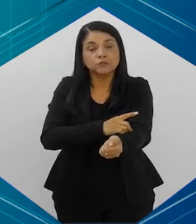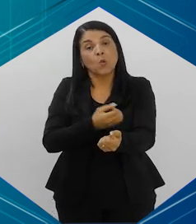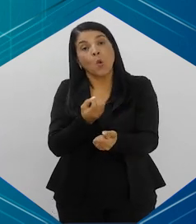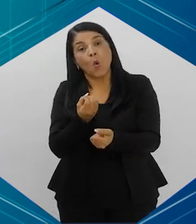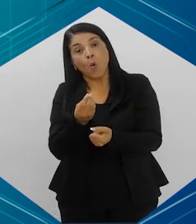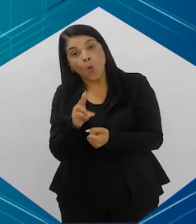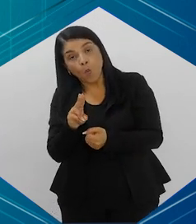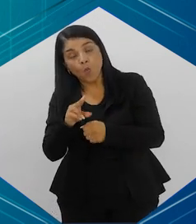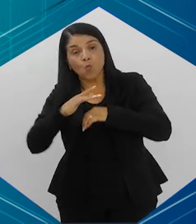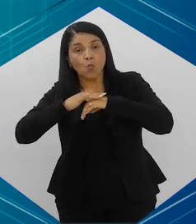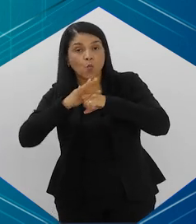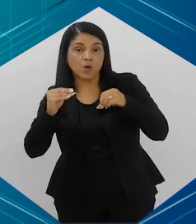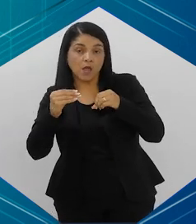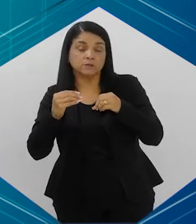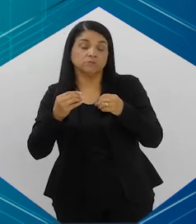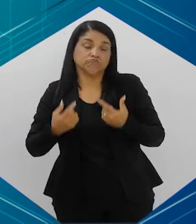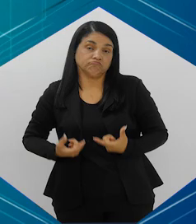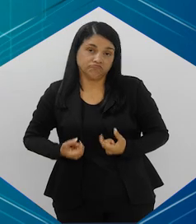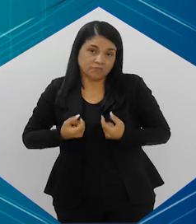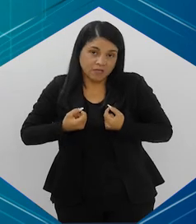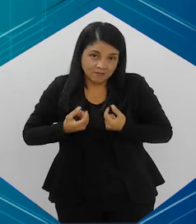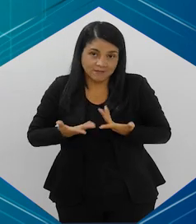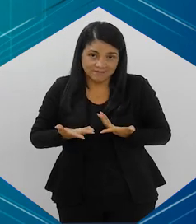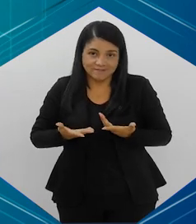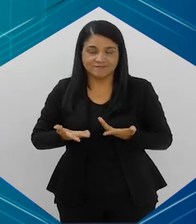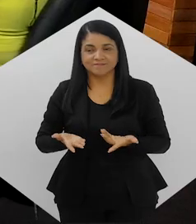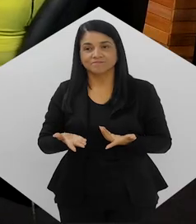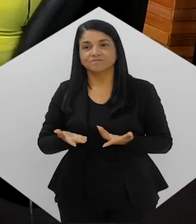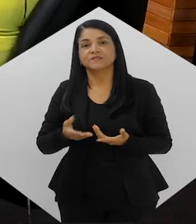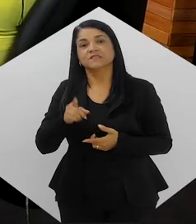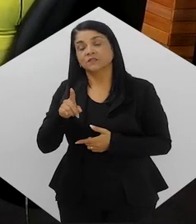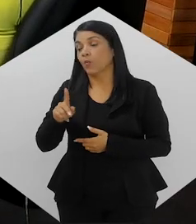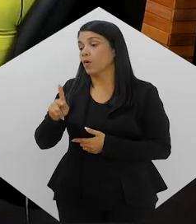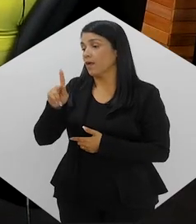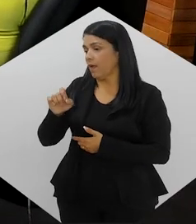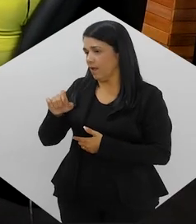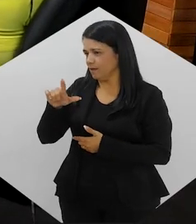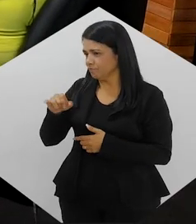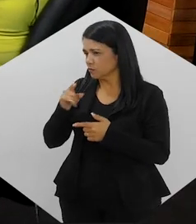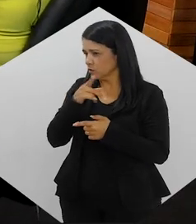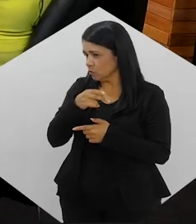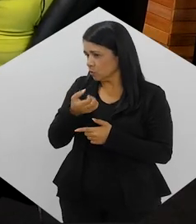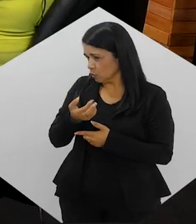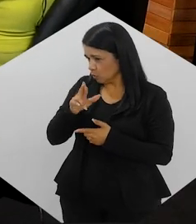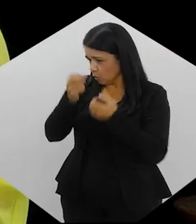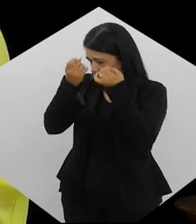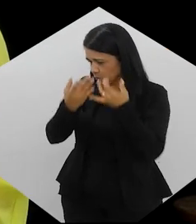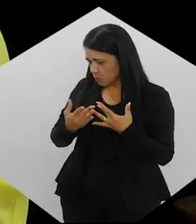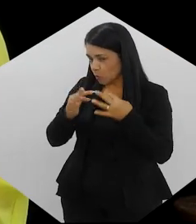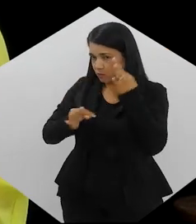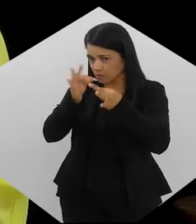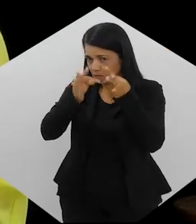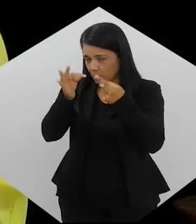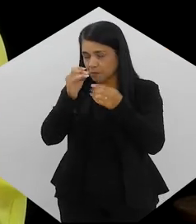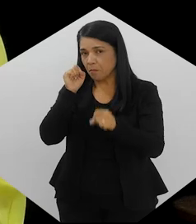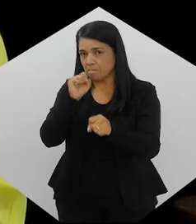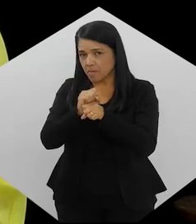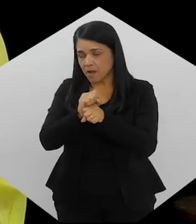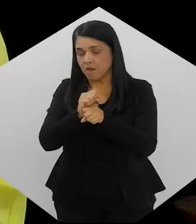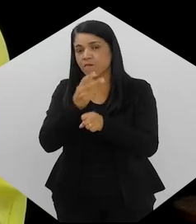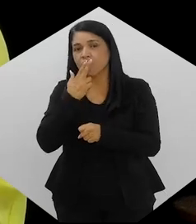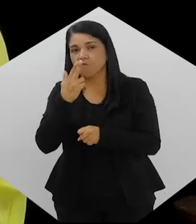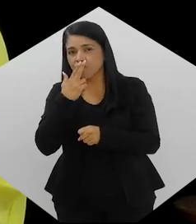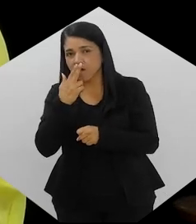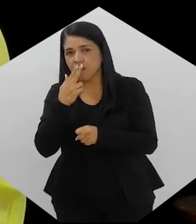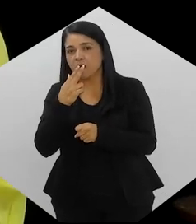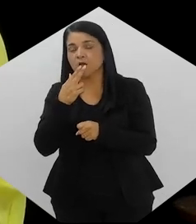ou curadas, como no caso do câncer, né? É, Kelly, o doutor Alfredo falou aí da questão do tratamento, né? Para parar de fumar,